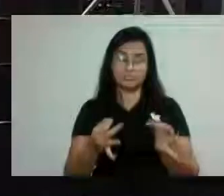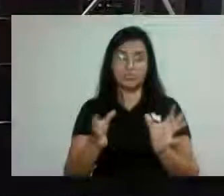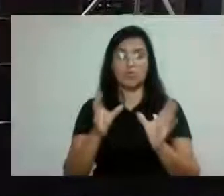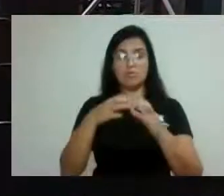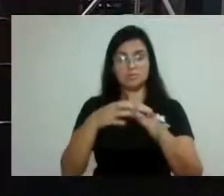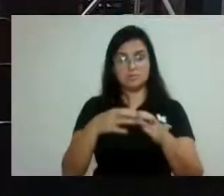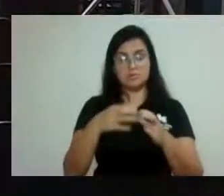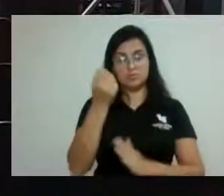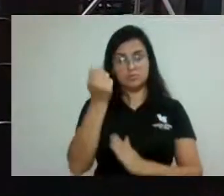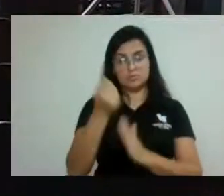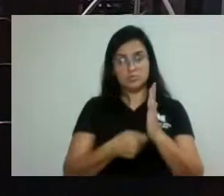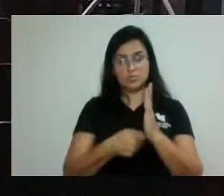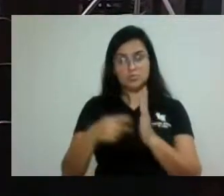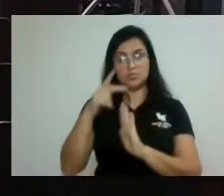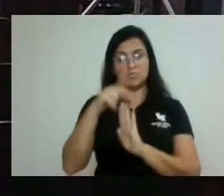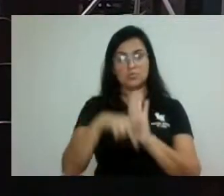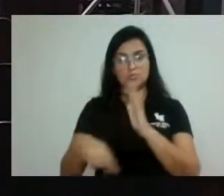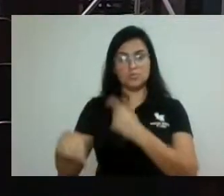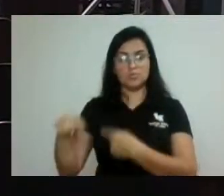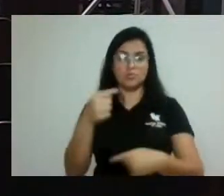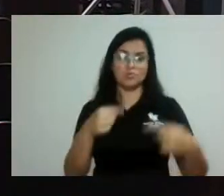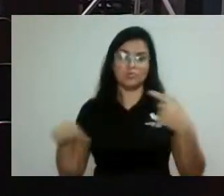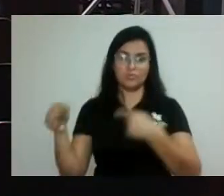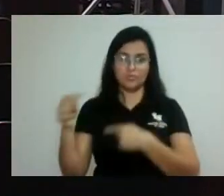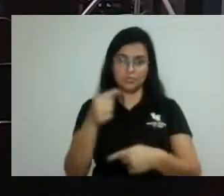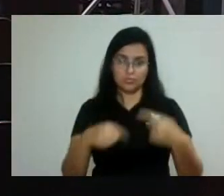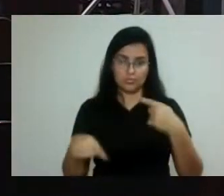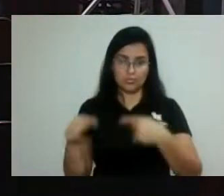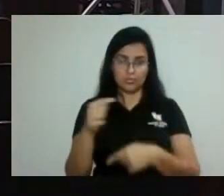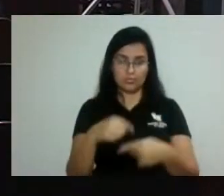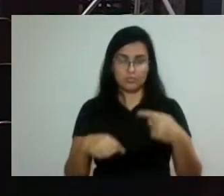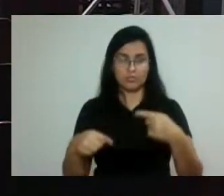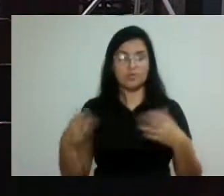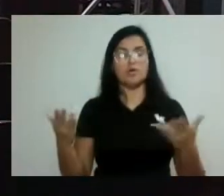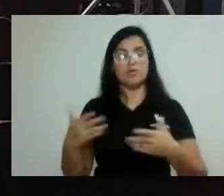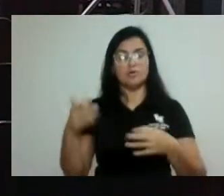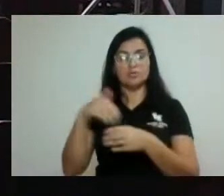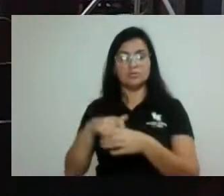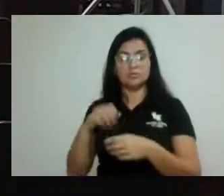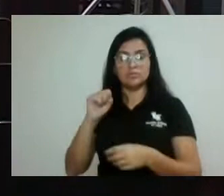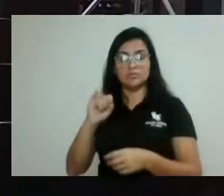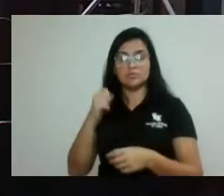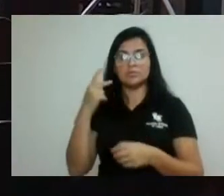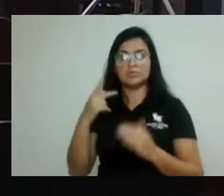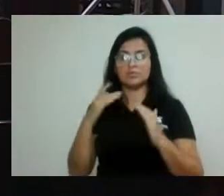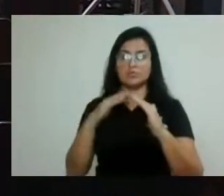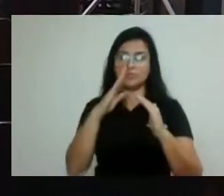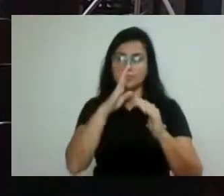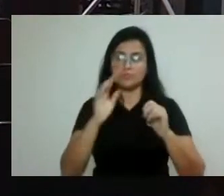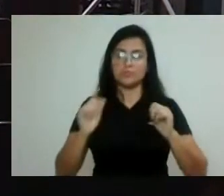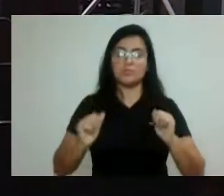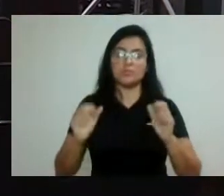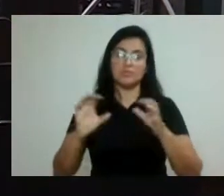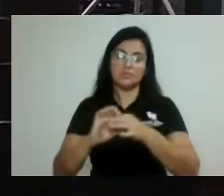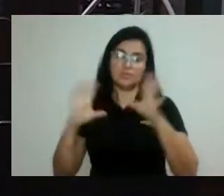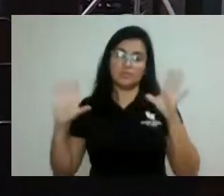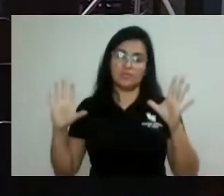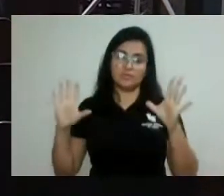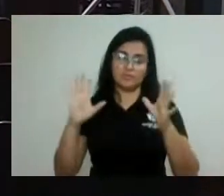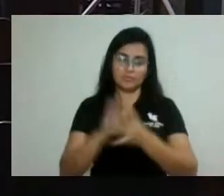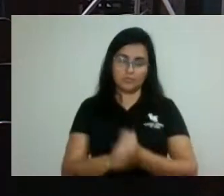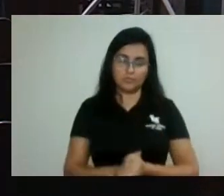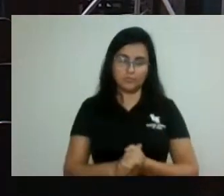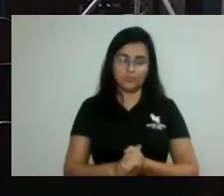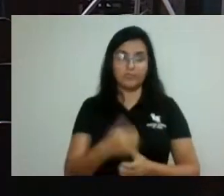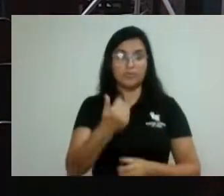conta sem discussão. É em discussão, encerrada a discussão e votação. Vereadores e vereadoras, concordam, permaneçam como estão, aprovado. Número 3,